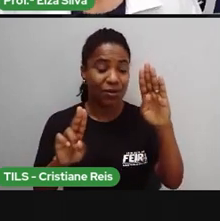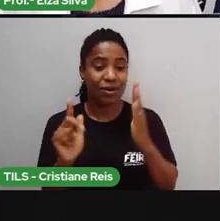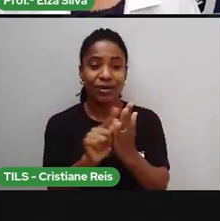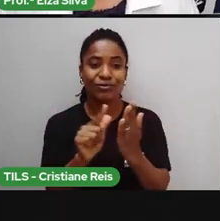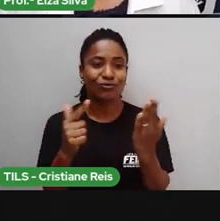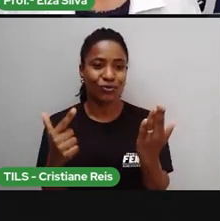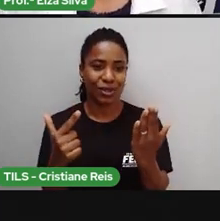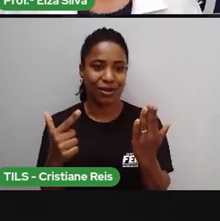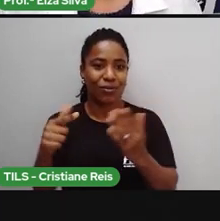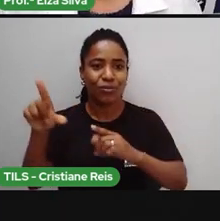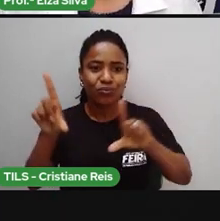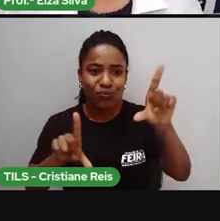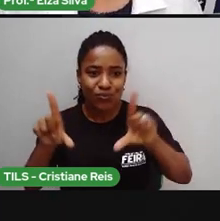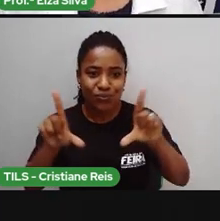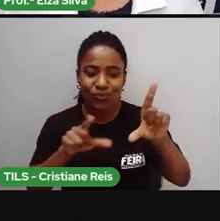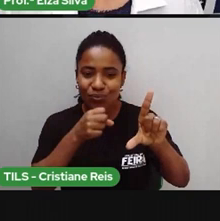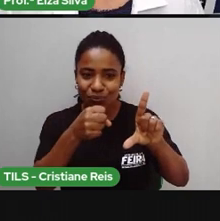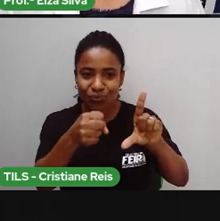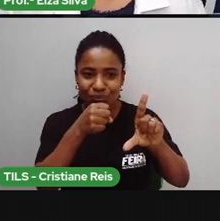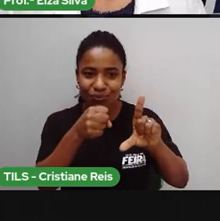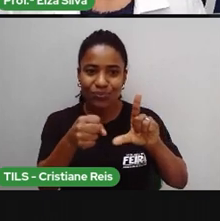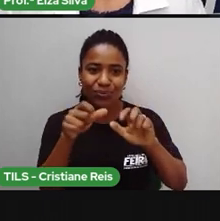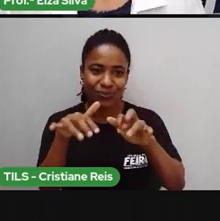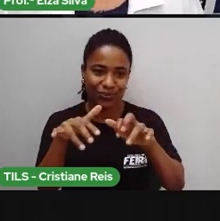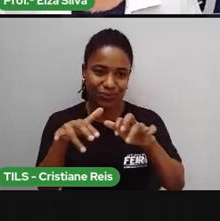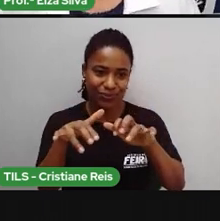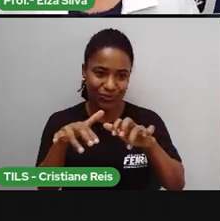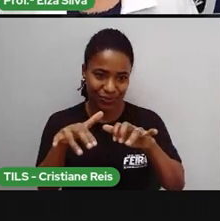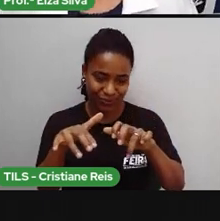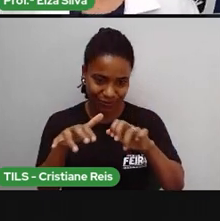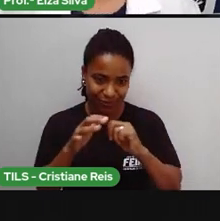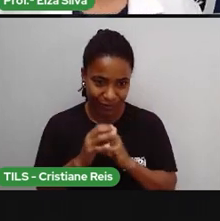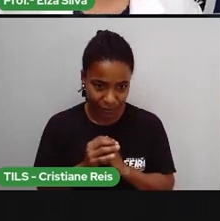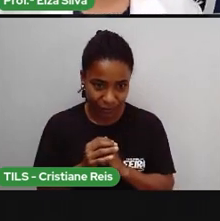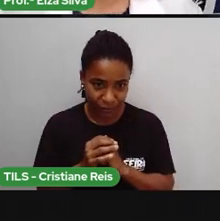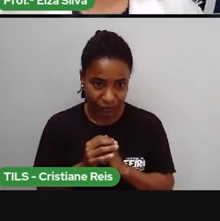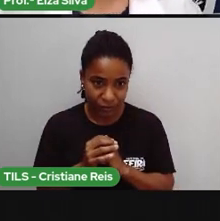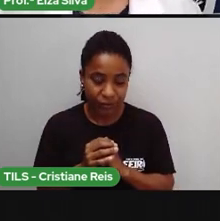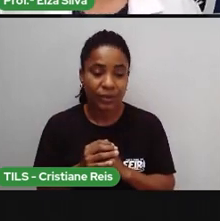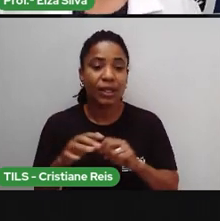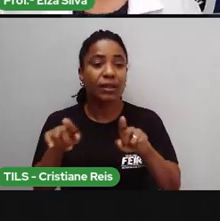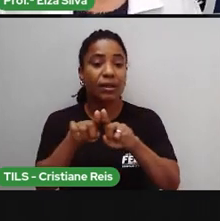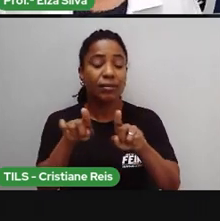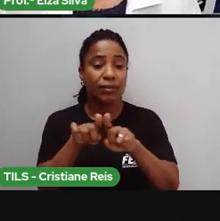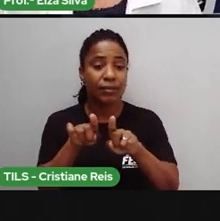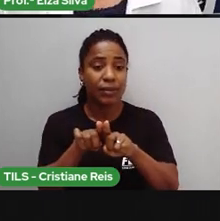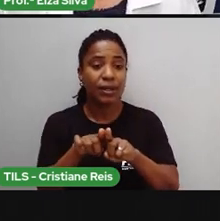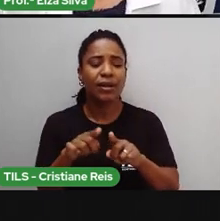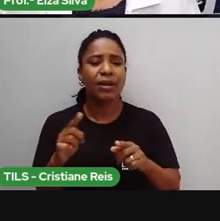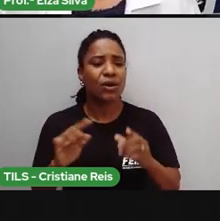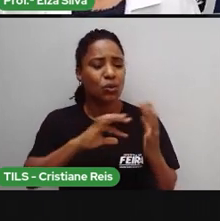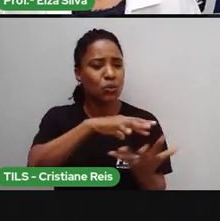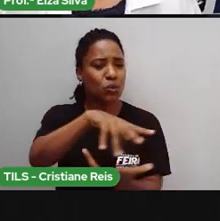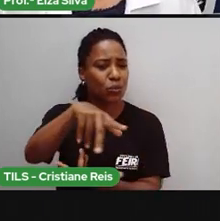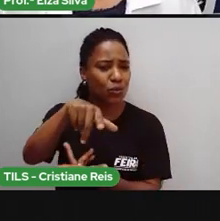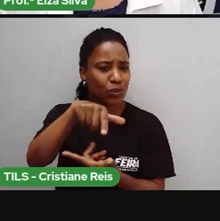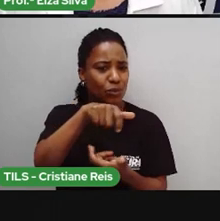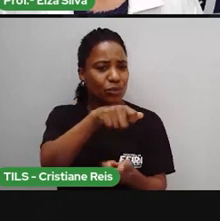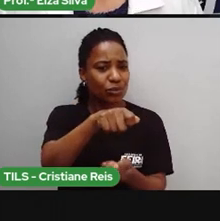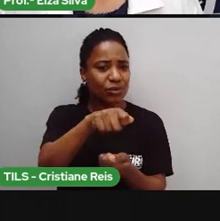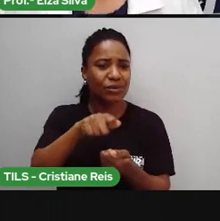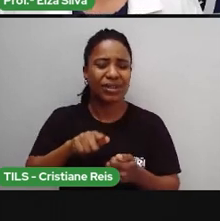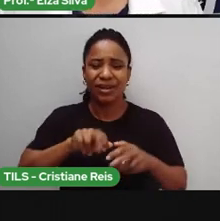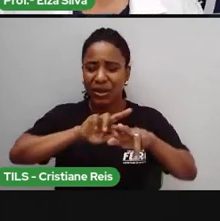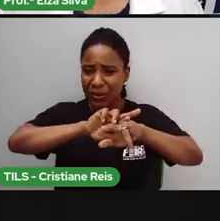Além disso, aprendemos que a diversidade linguística no mundo é muito grande. existe